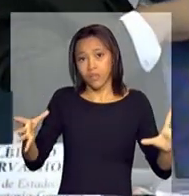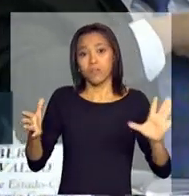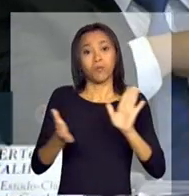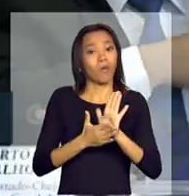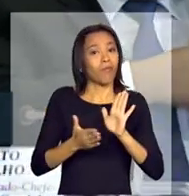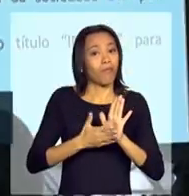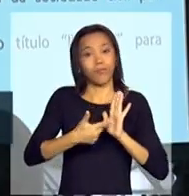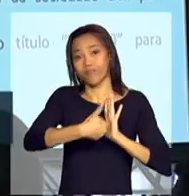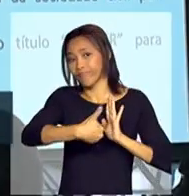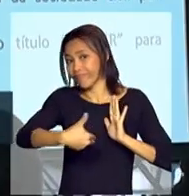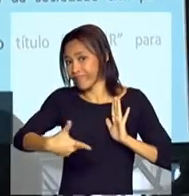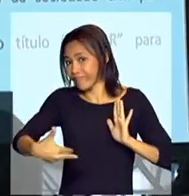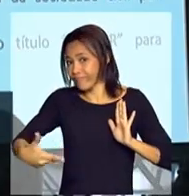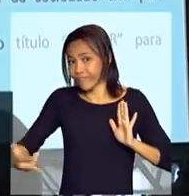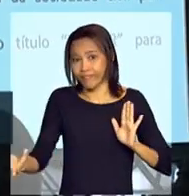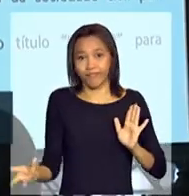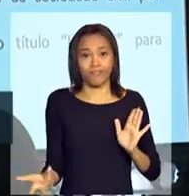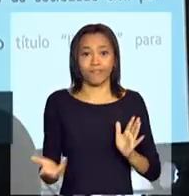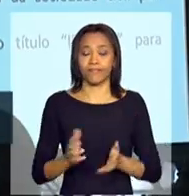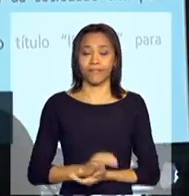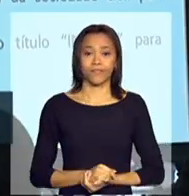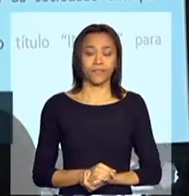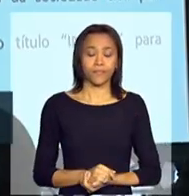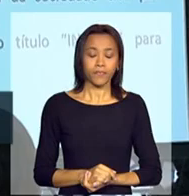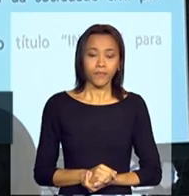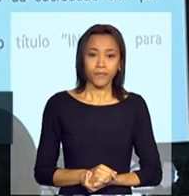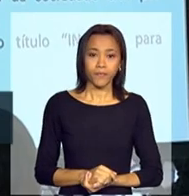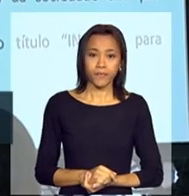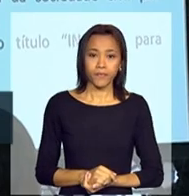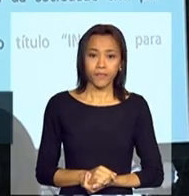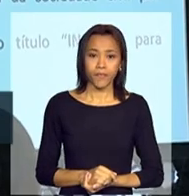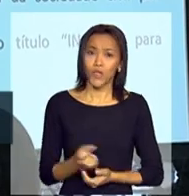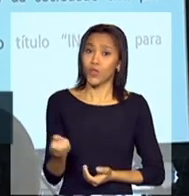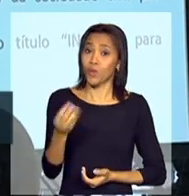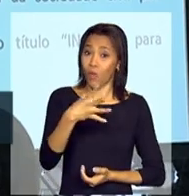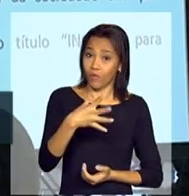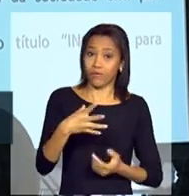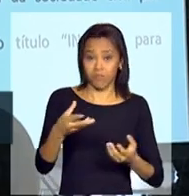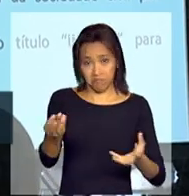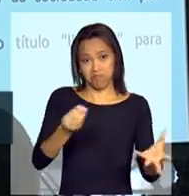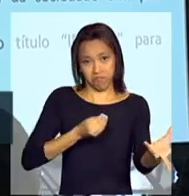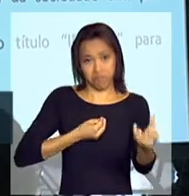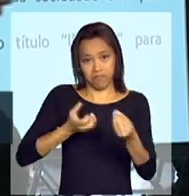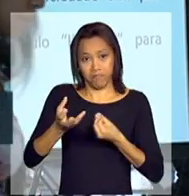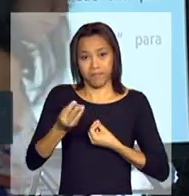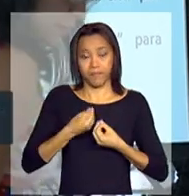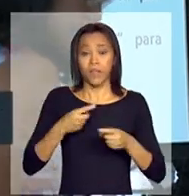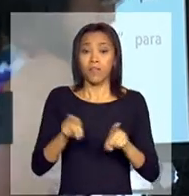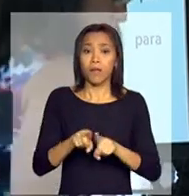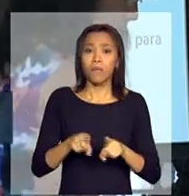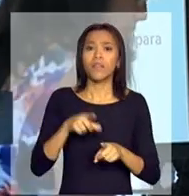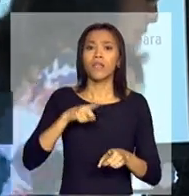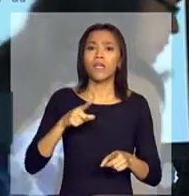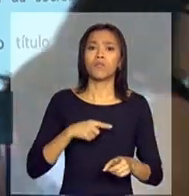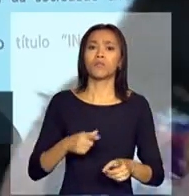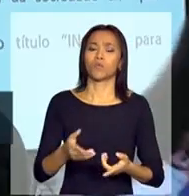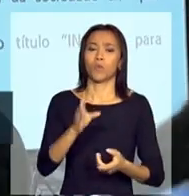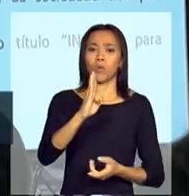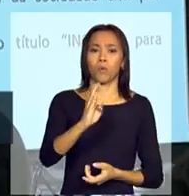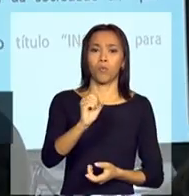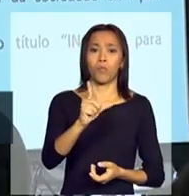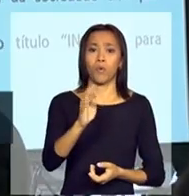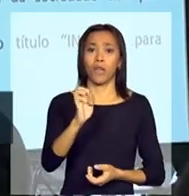e novas oportunidades. Estamos com o boletim do Brasil Sem Miséria também